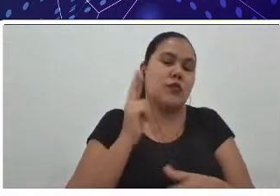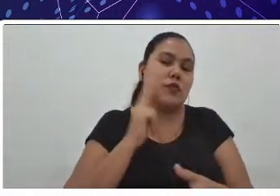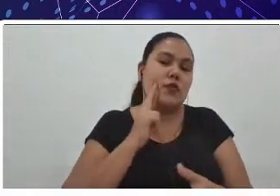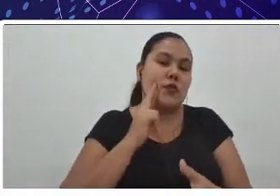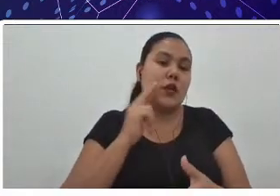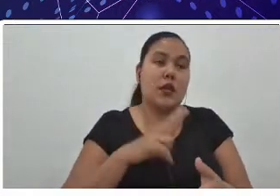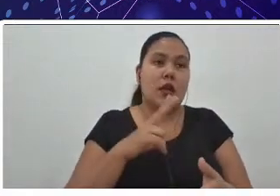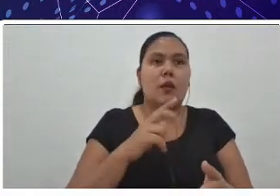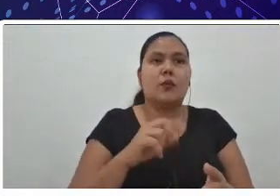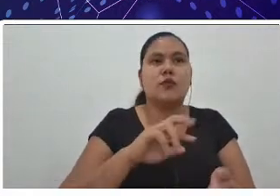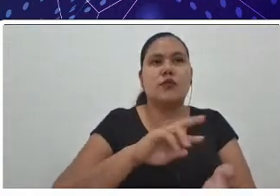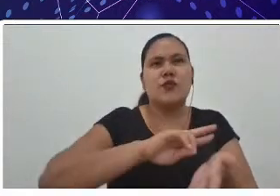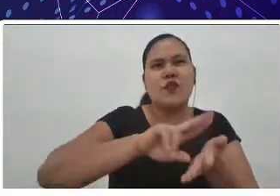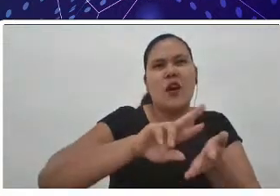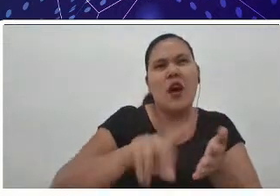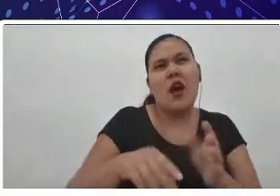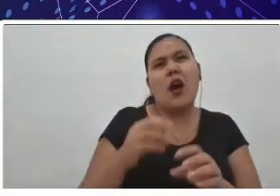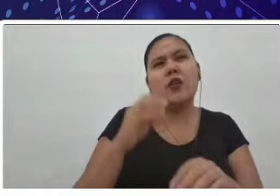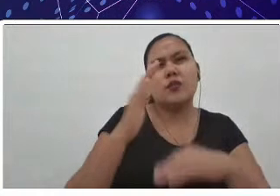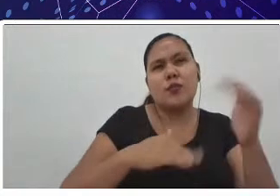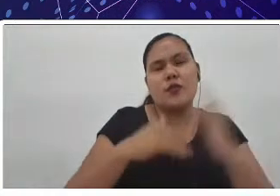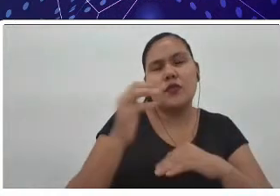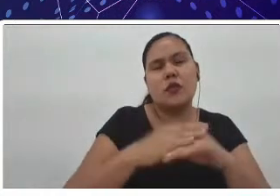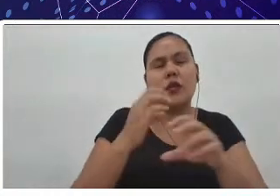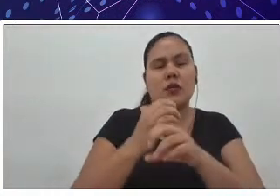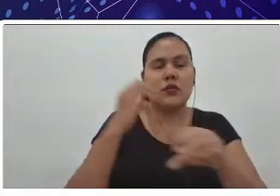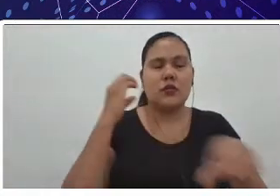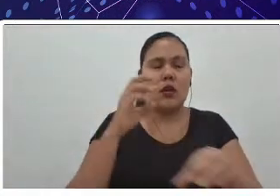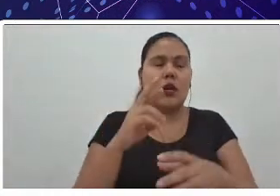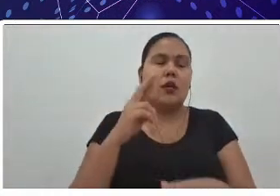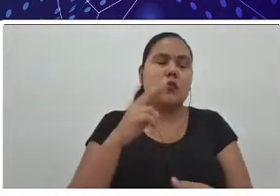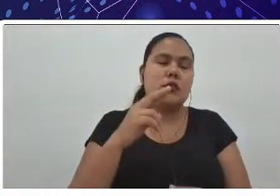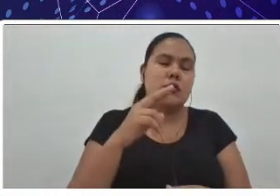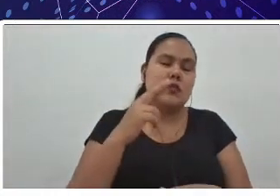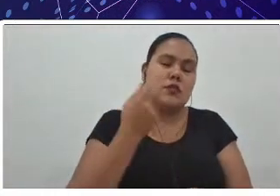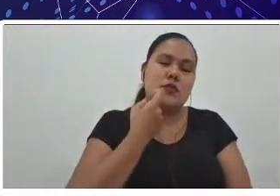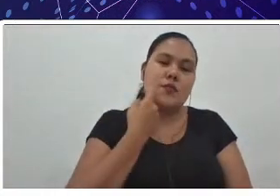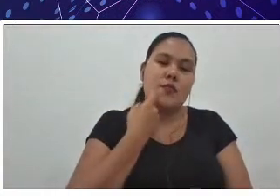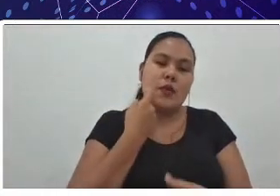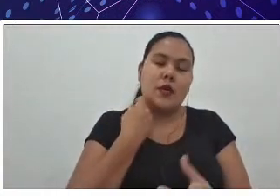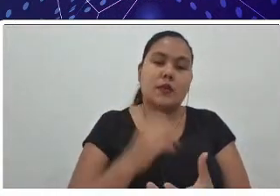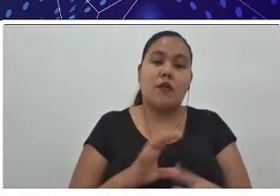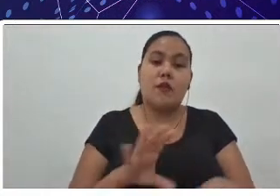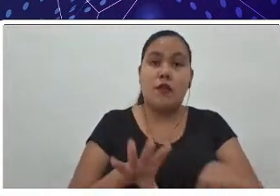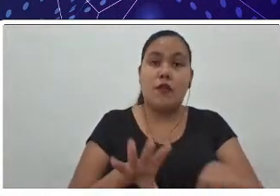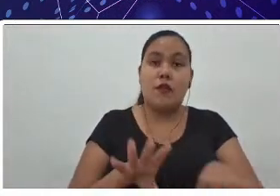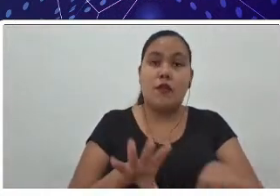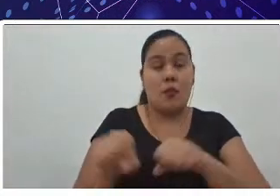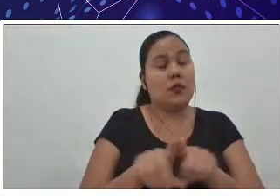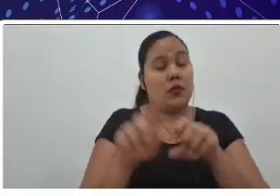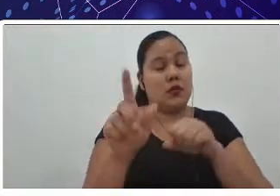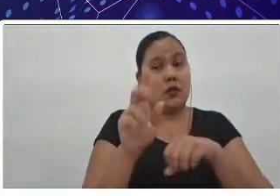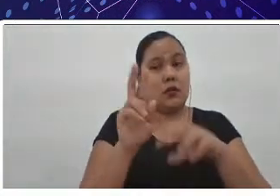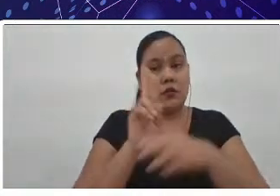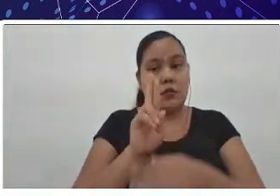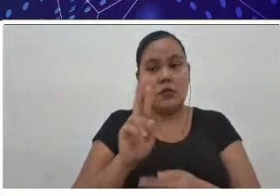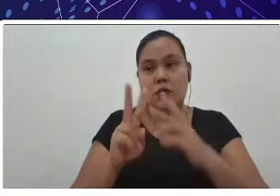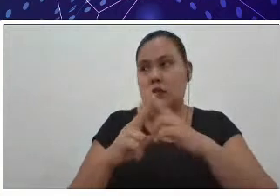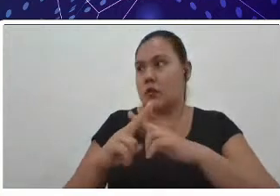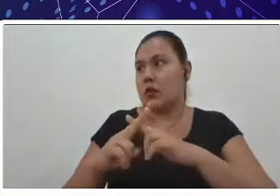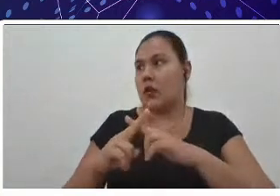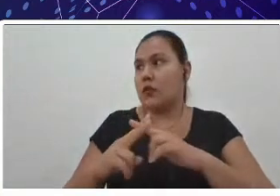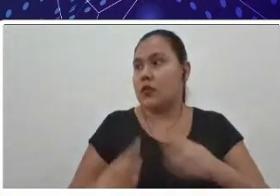estão atuando fora do estado, como o professor que o Eduardo colocou formados na UNI, tem a possibilidade também de atuar em